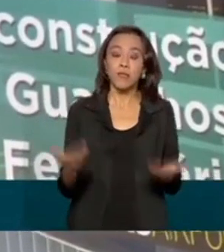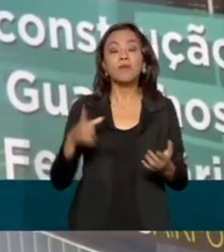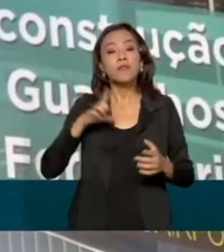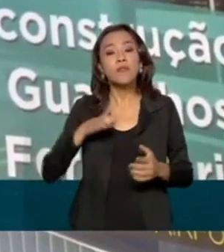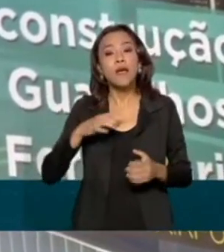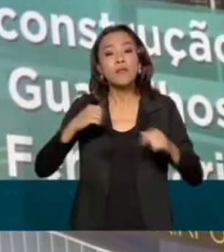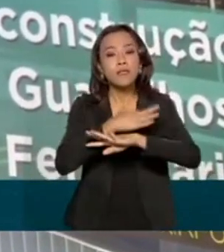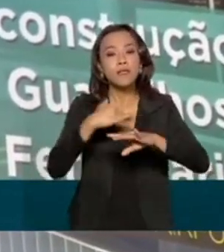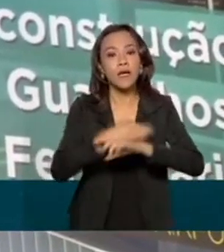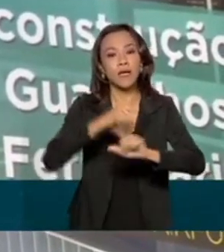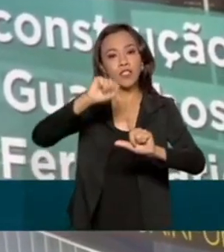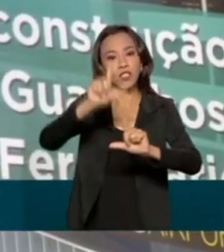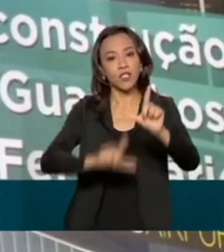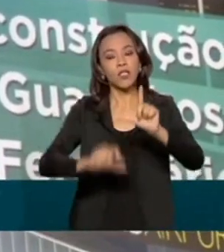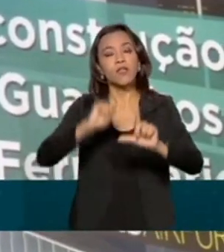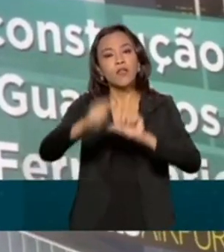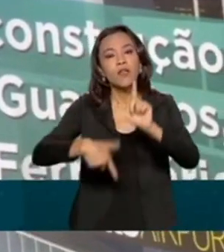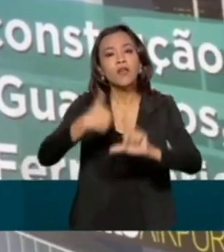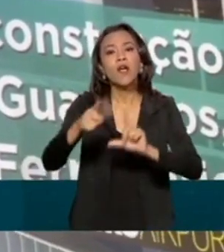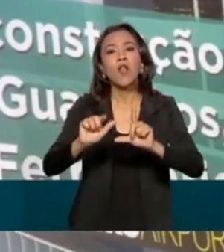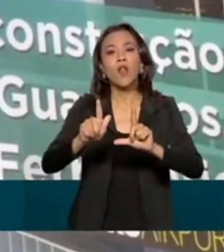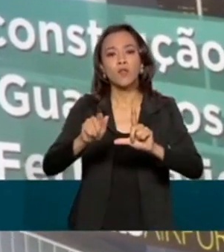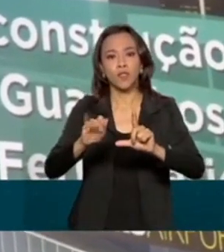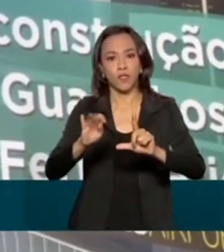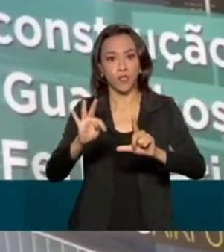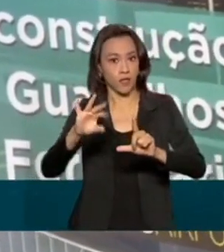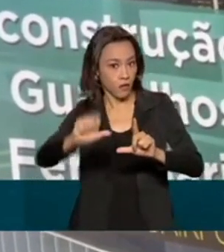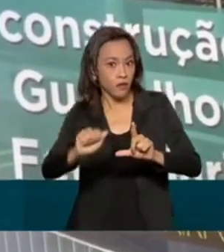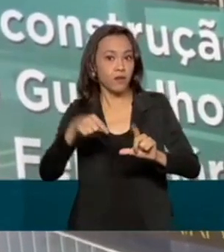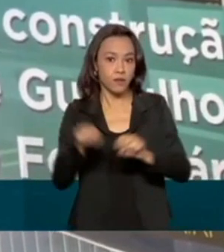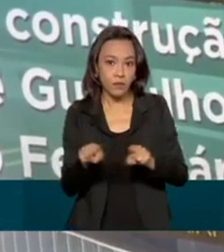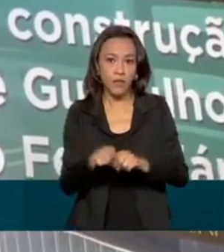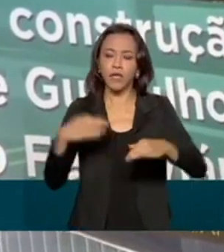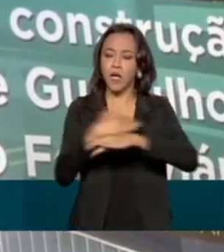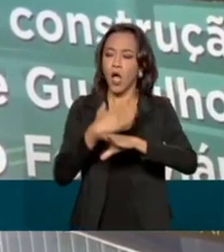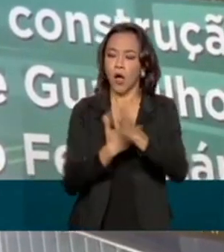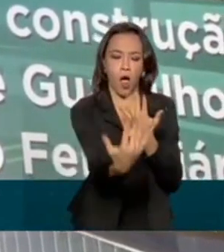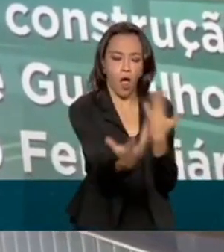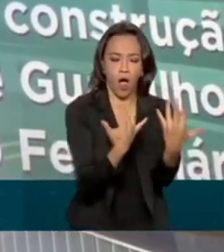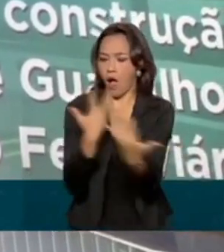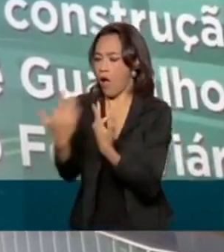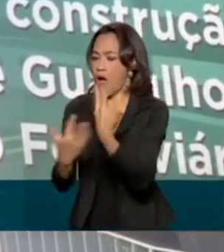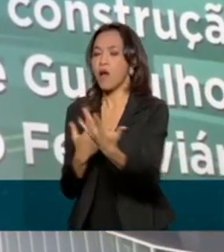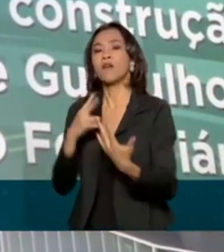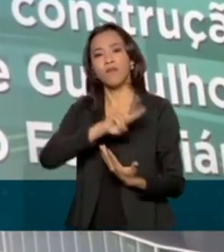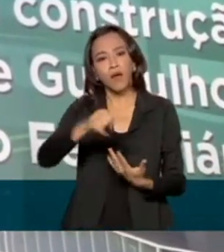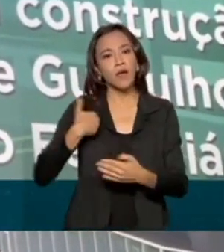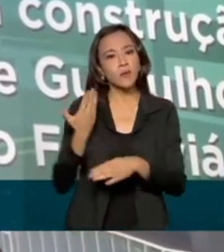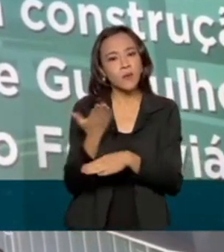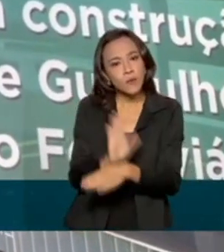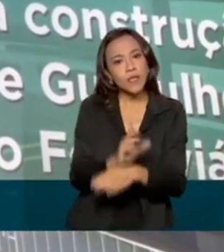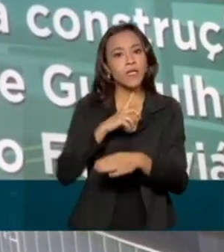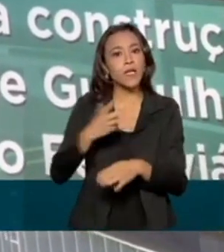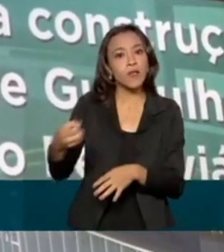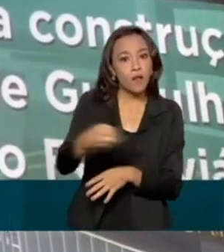está tirando aí, quantos veículos a nossa estrada e mobilidade urbana aqui na região. O que vai permitir é a gente tenha novos